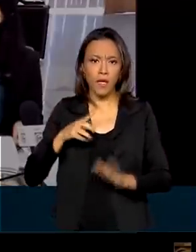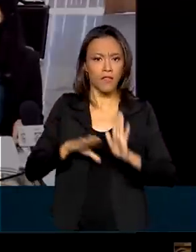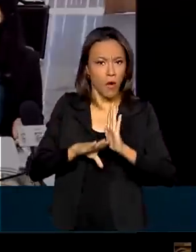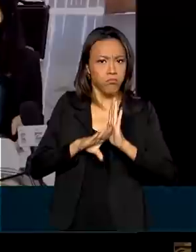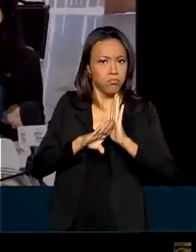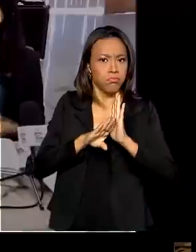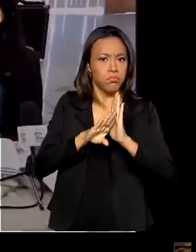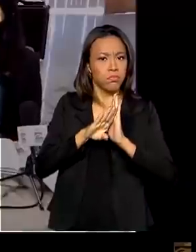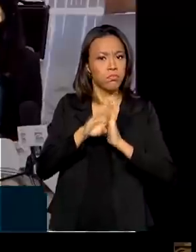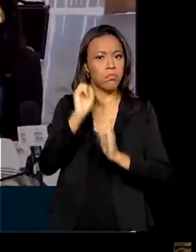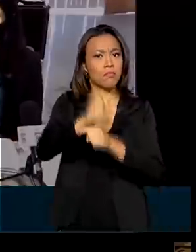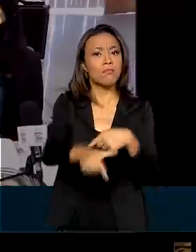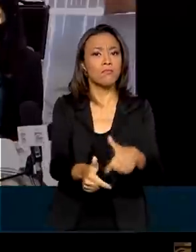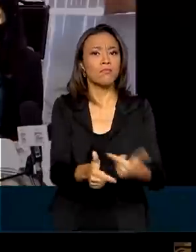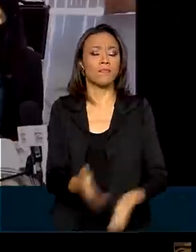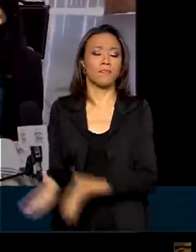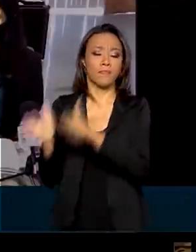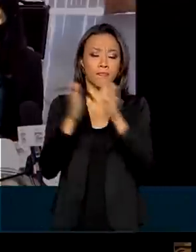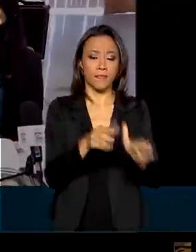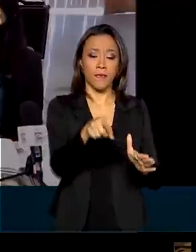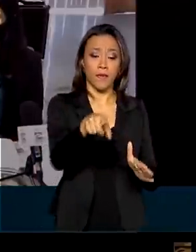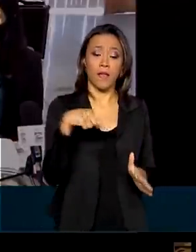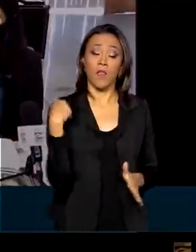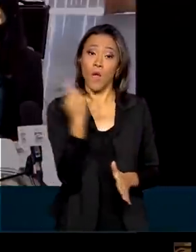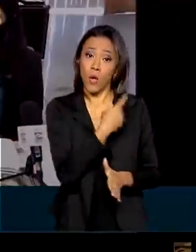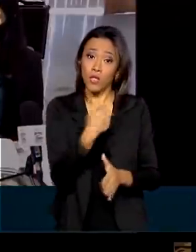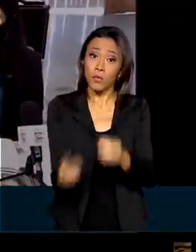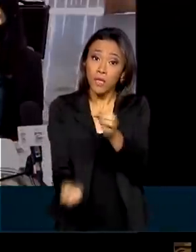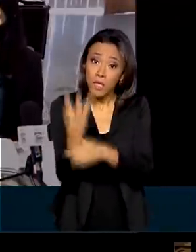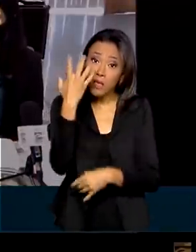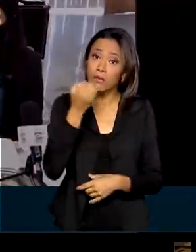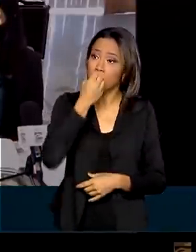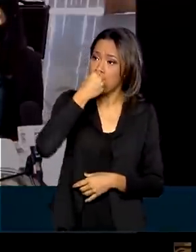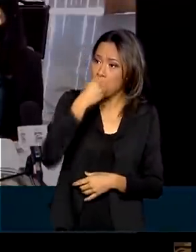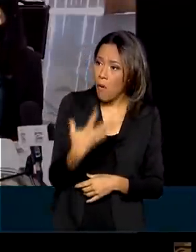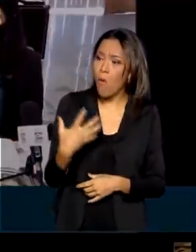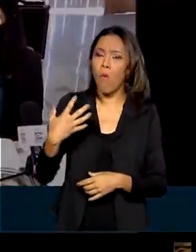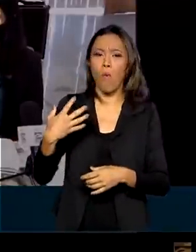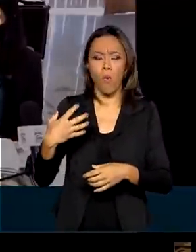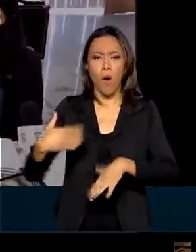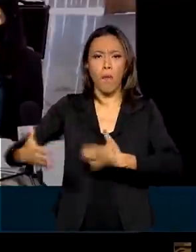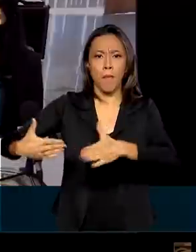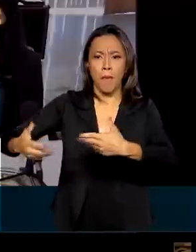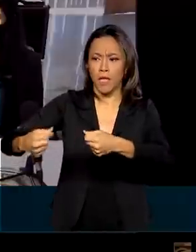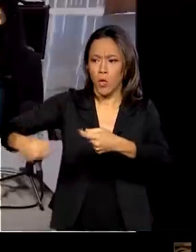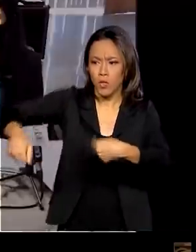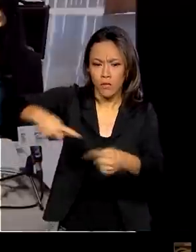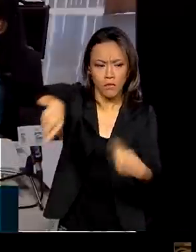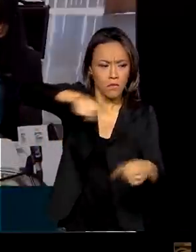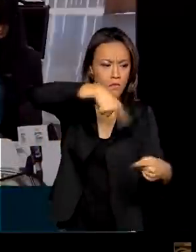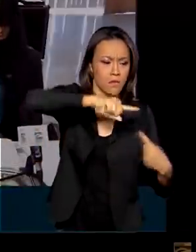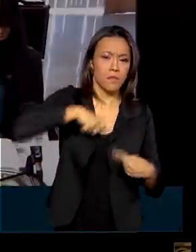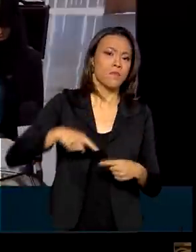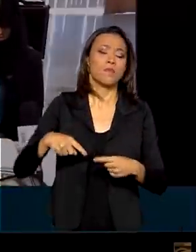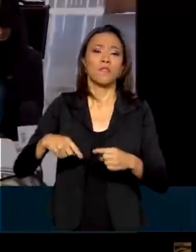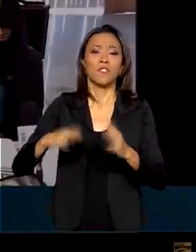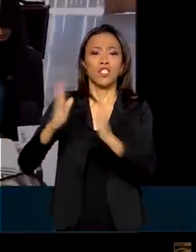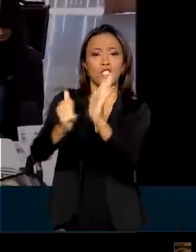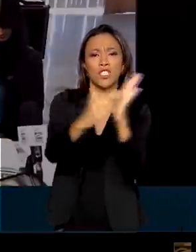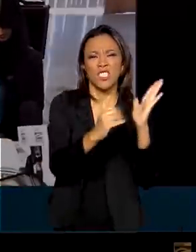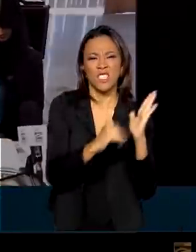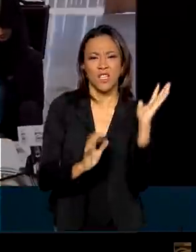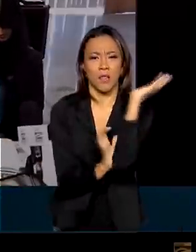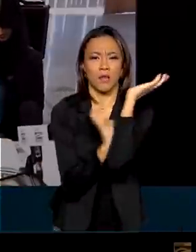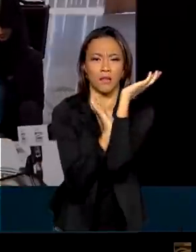uma melhoria expressiva no ambiente de negócios, desburocratizando, criando segurança jurídica